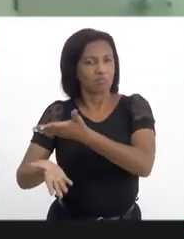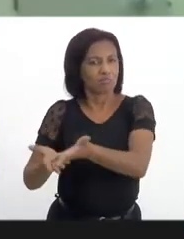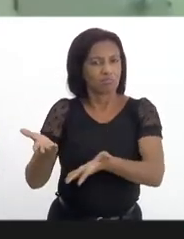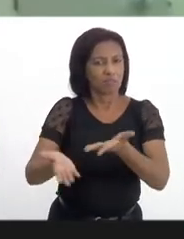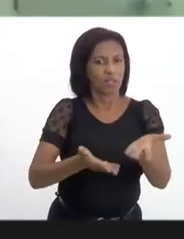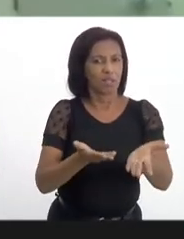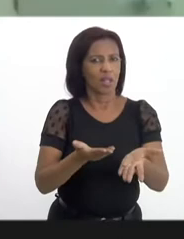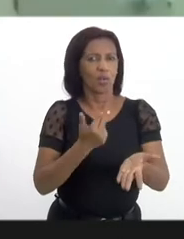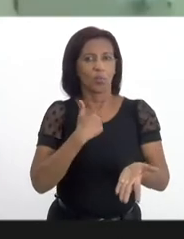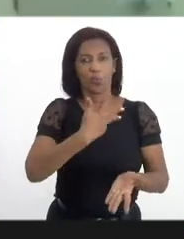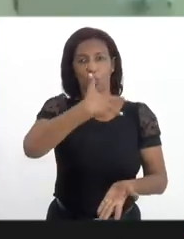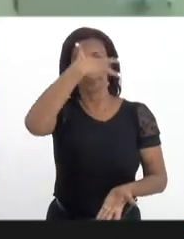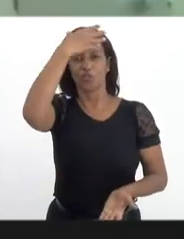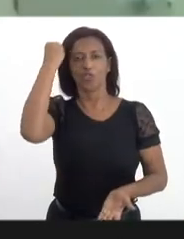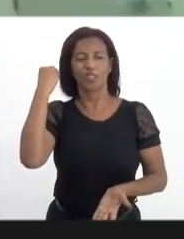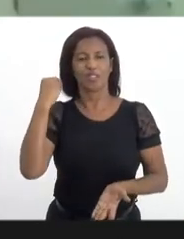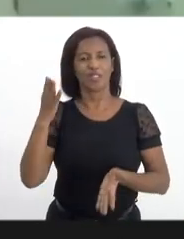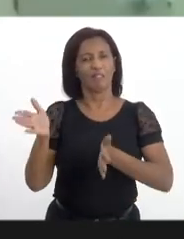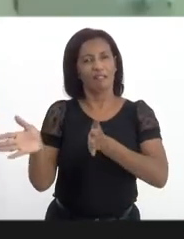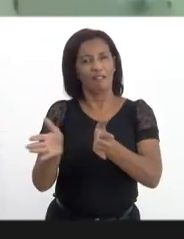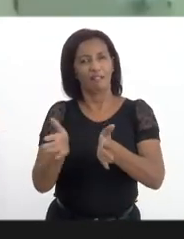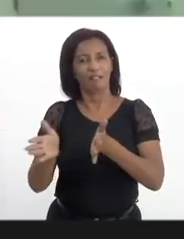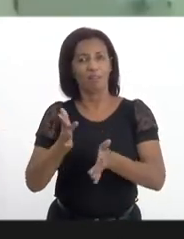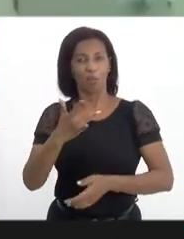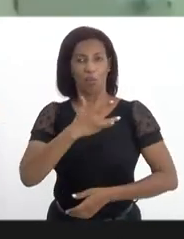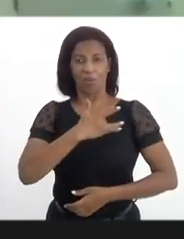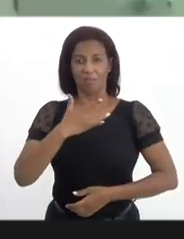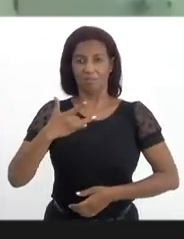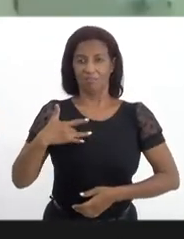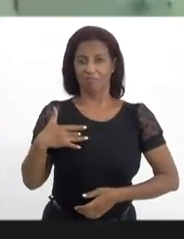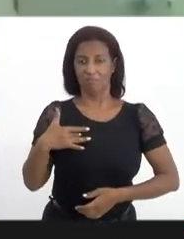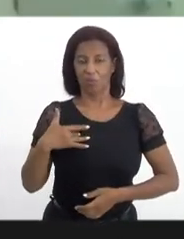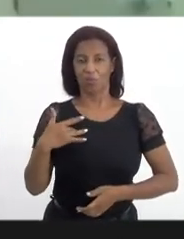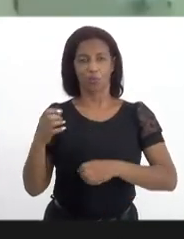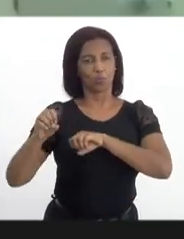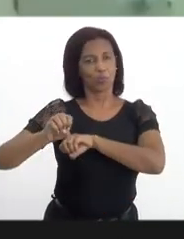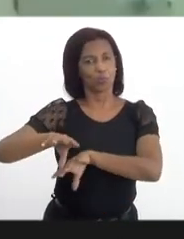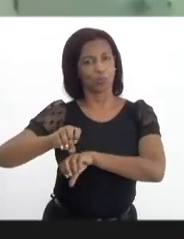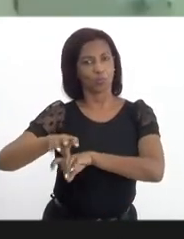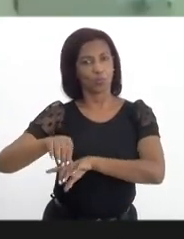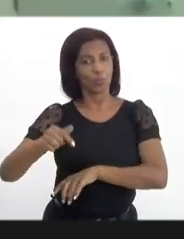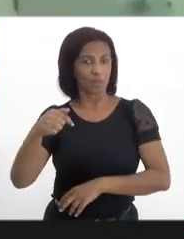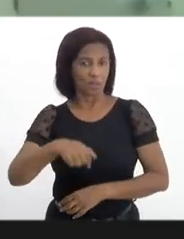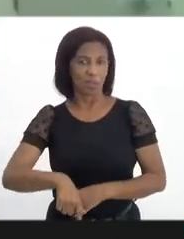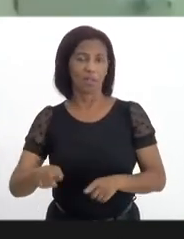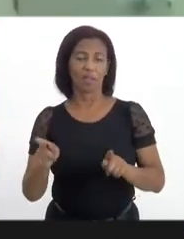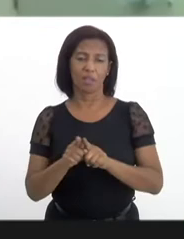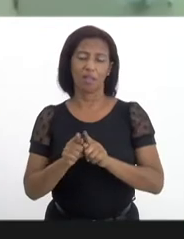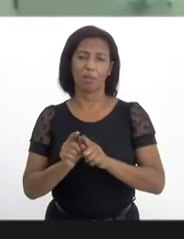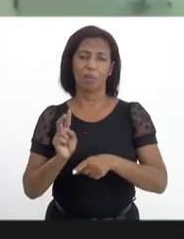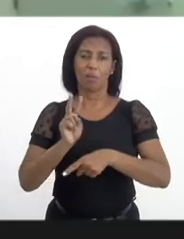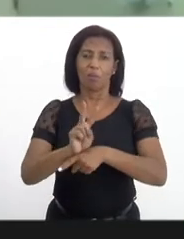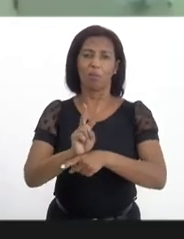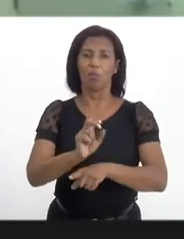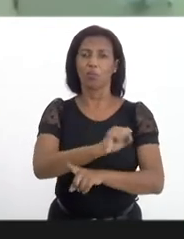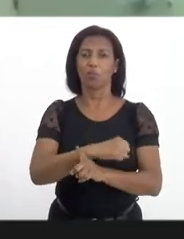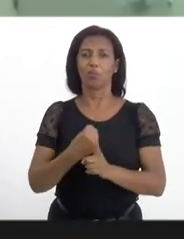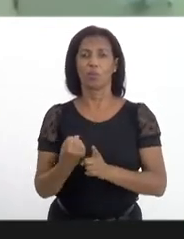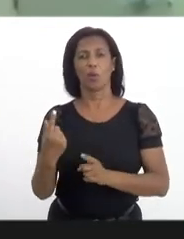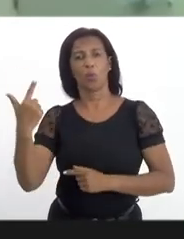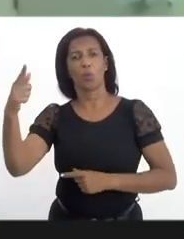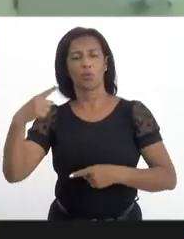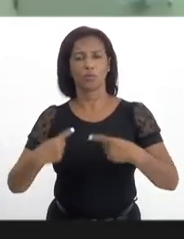sem falar da intersetorialidade com a saúde, com a educação e aqui mesmo na assistência social, com as outras